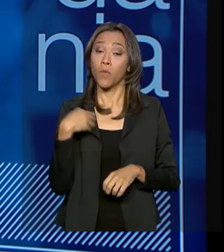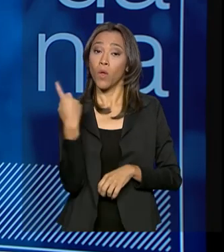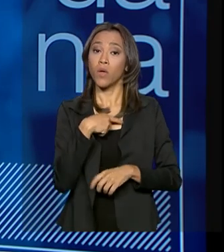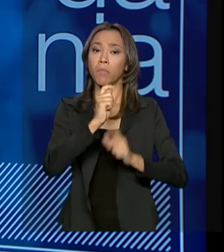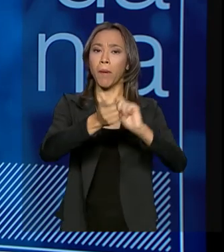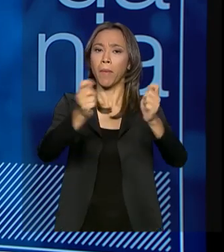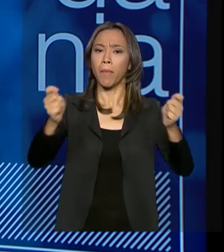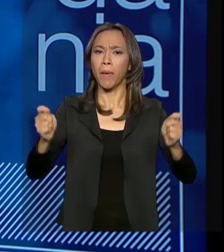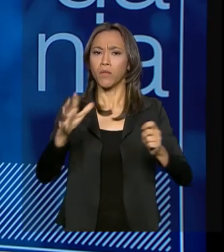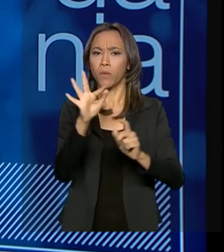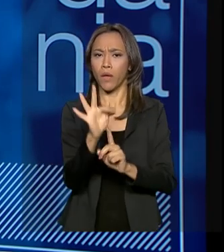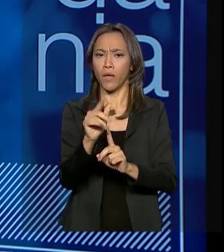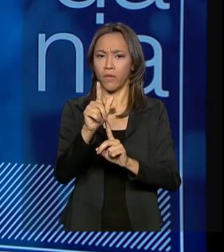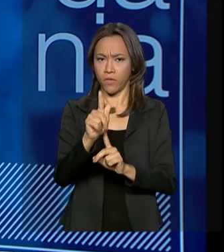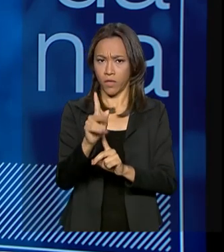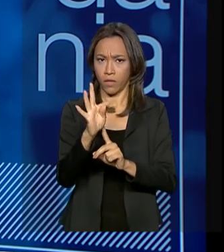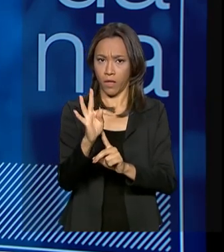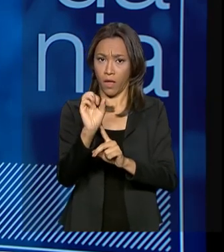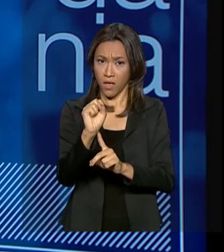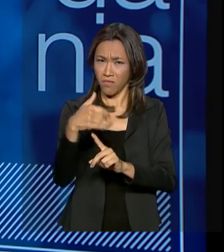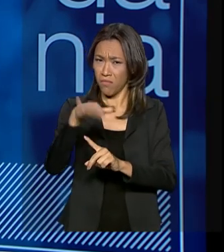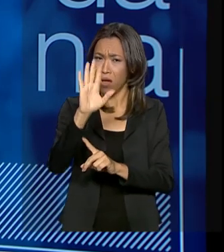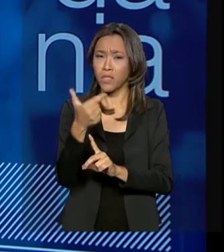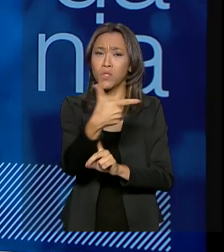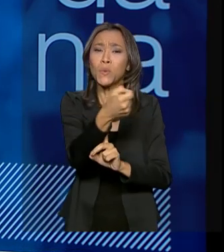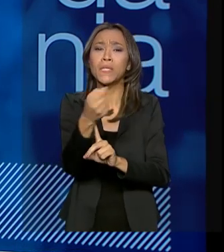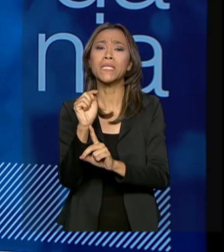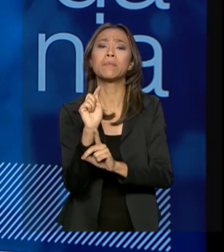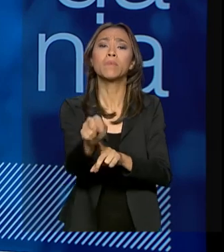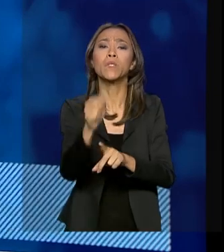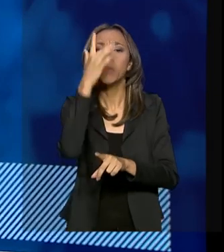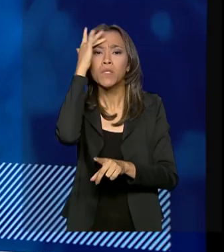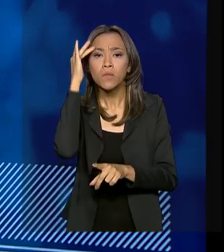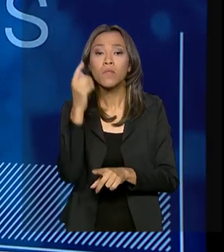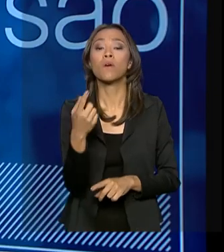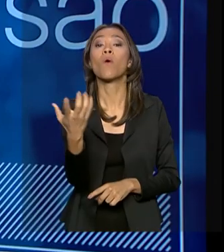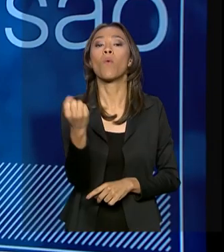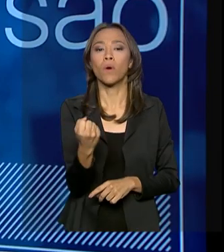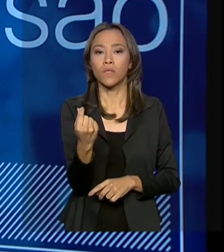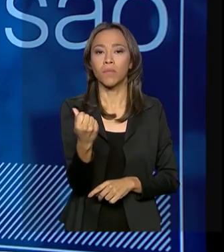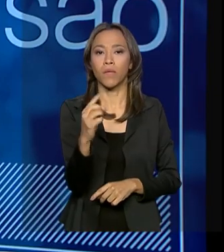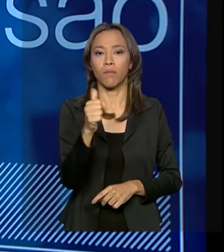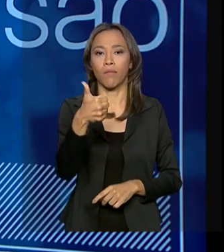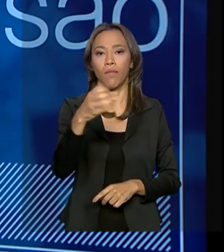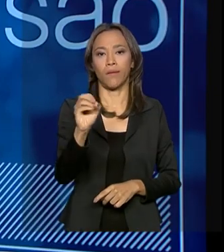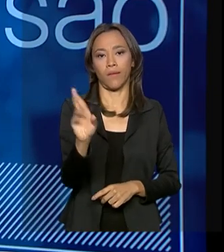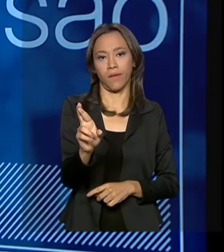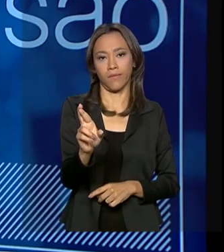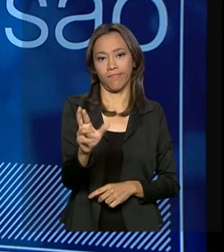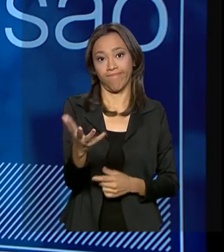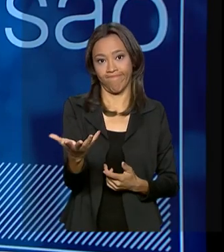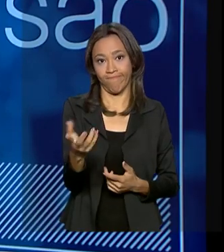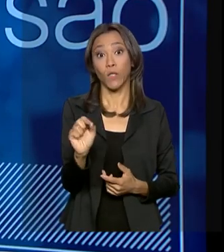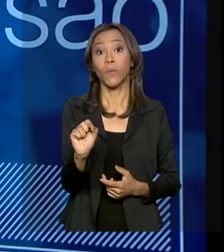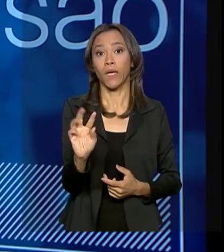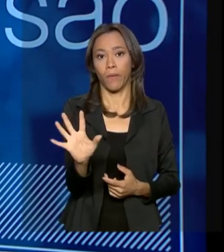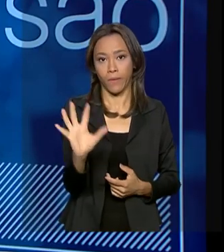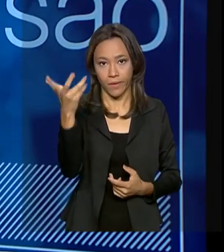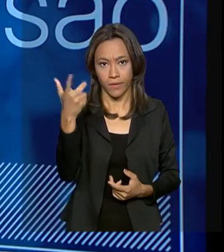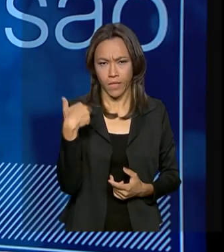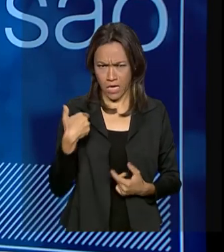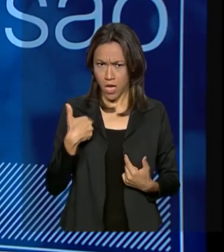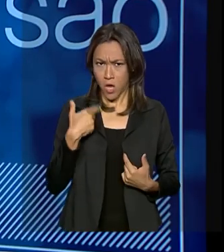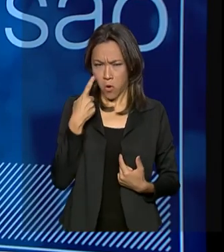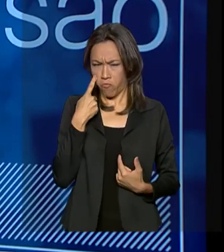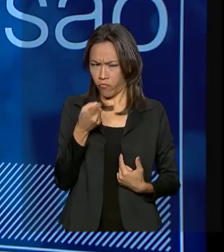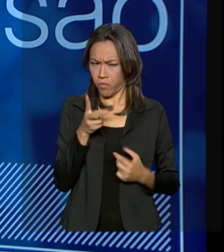mais de 200 mil pessoas receberam até 10 reais. Então, o que acontece que eu percebi?